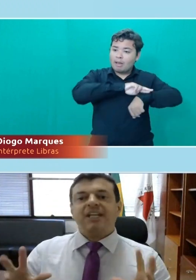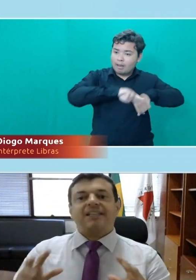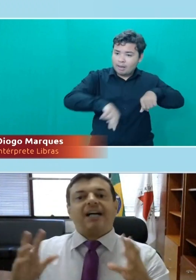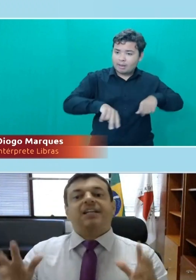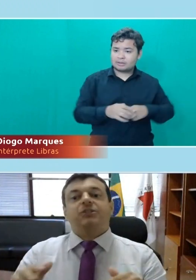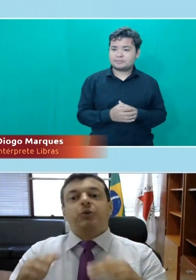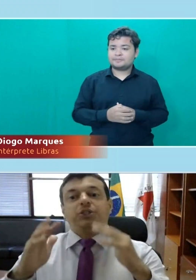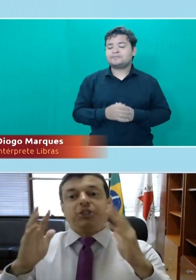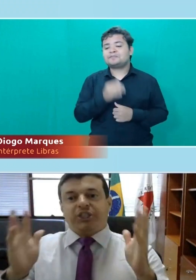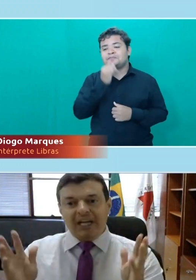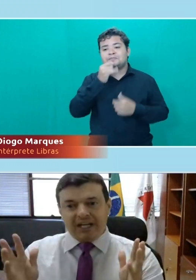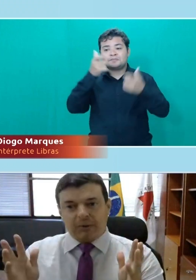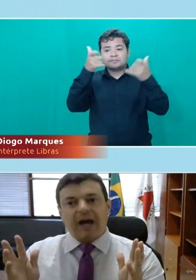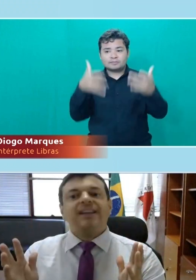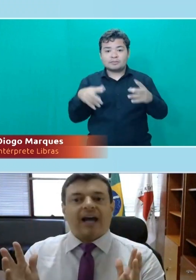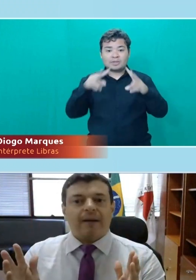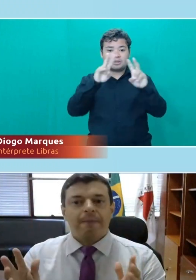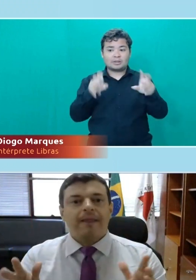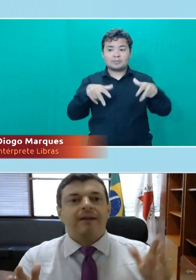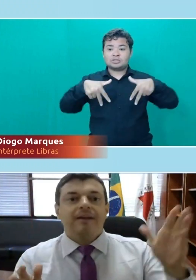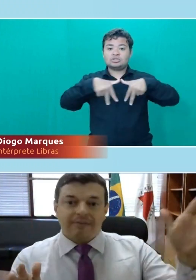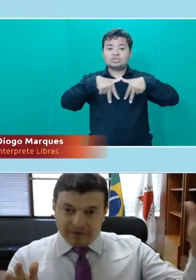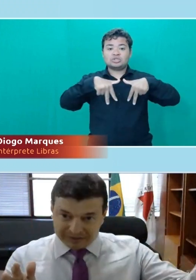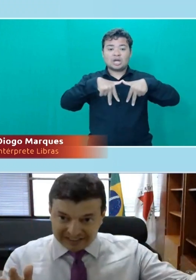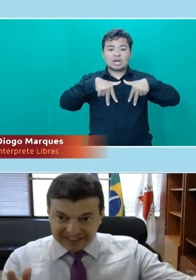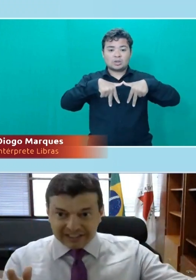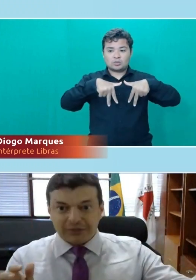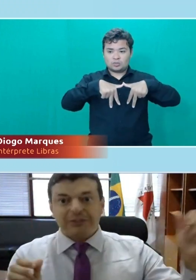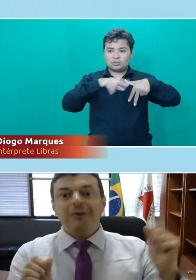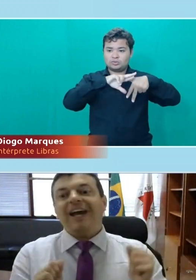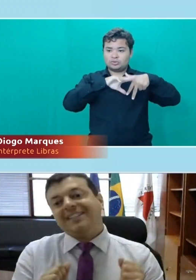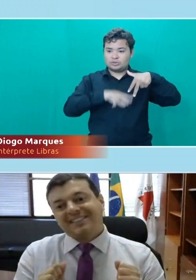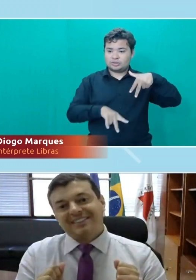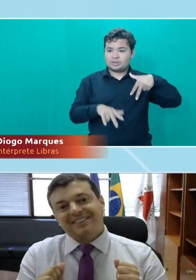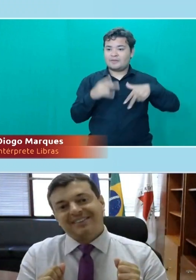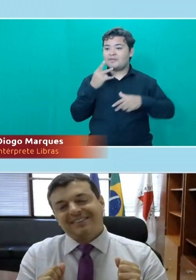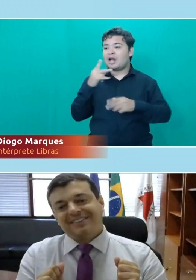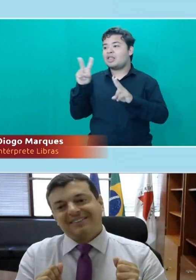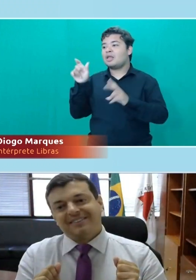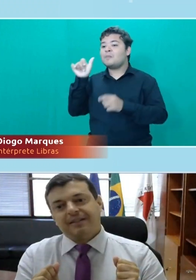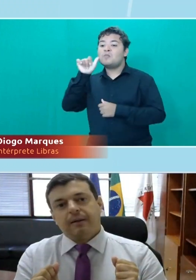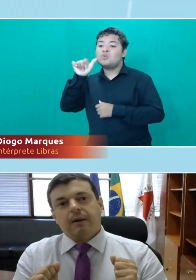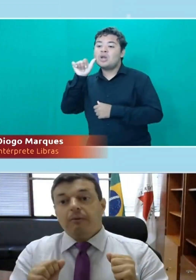olha, vamos tratar de questões de gênero? Ah, tá. Vamos tratar de questões de mulheres.